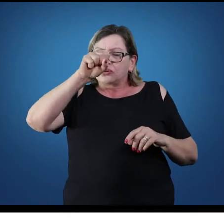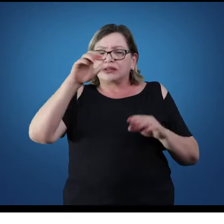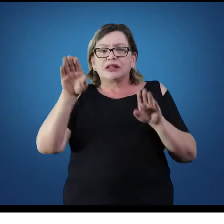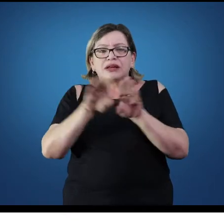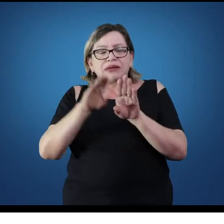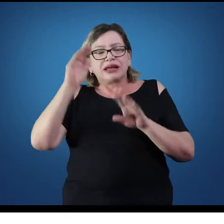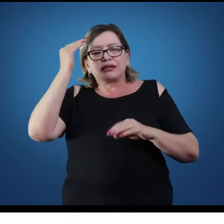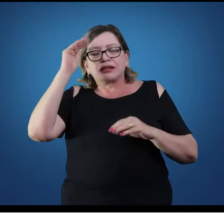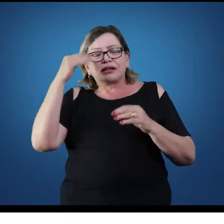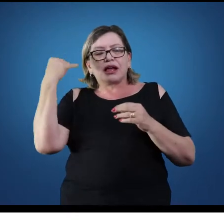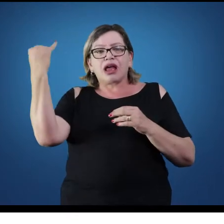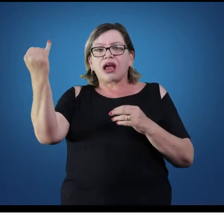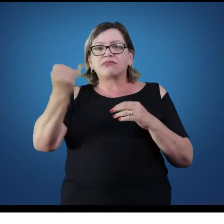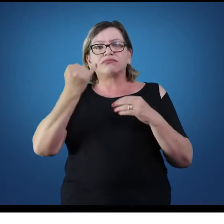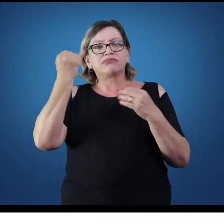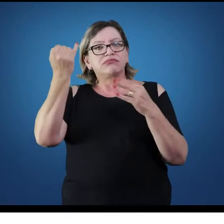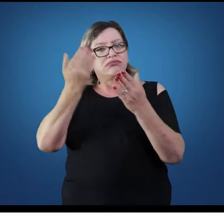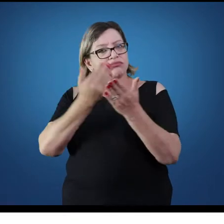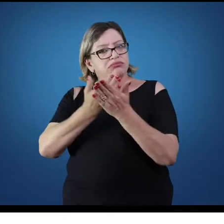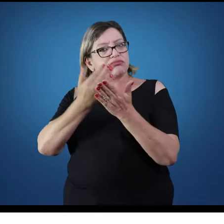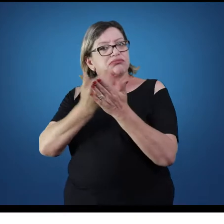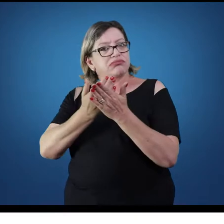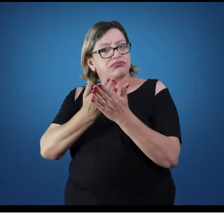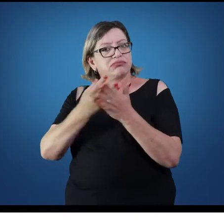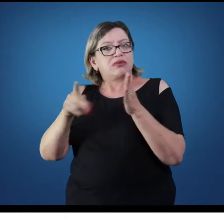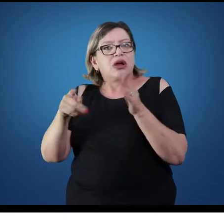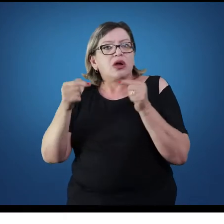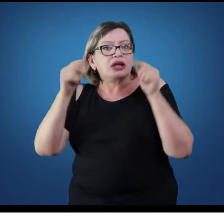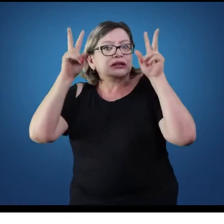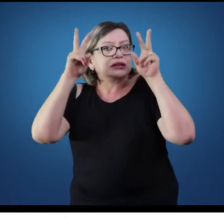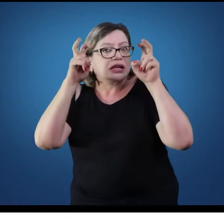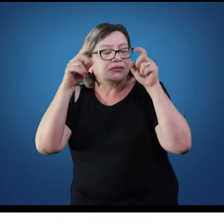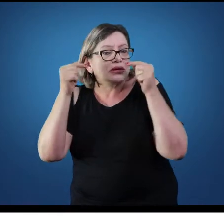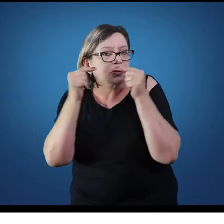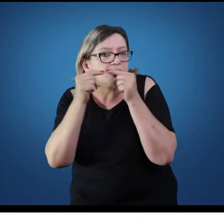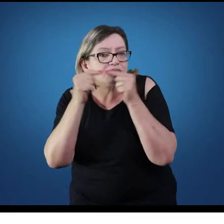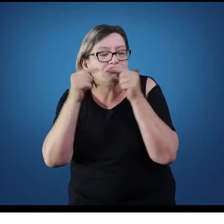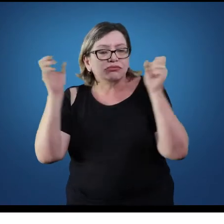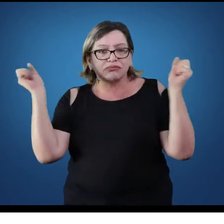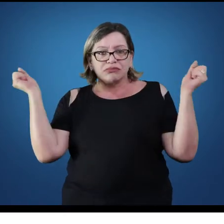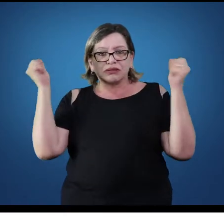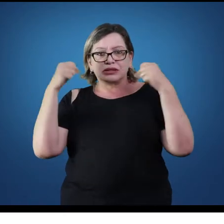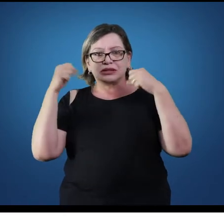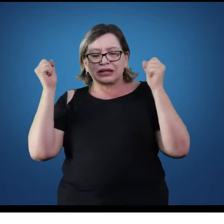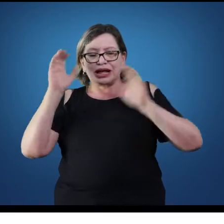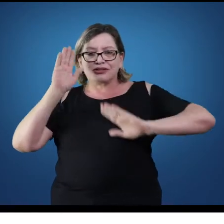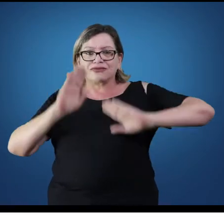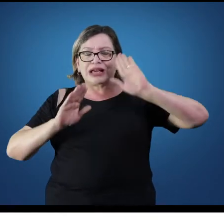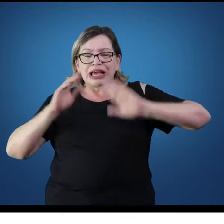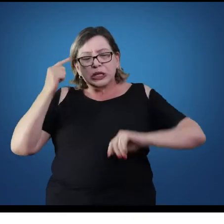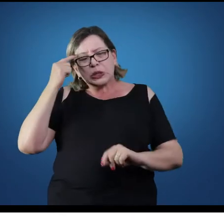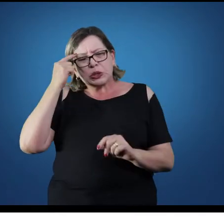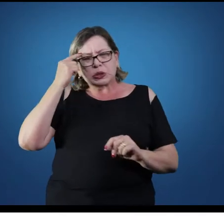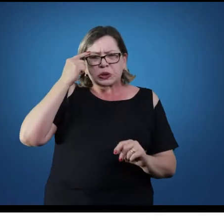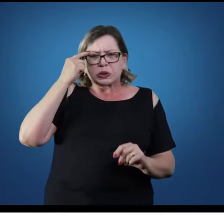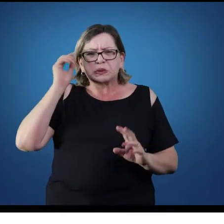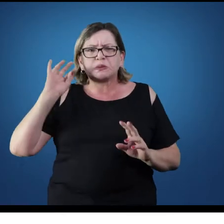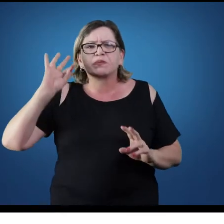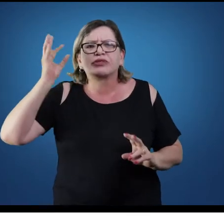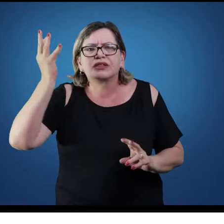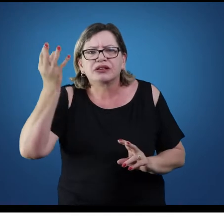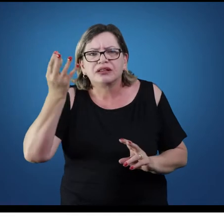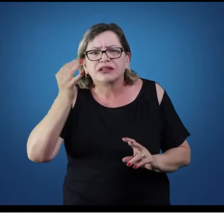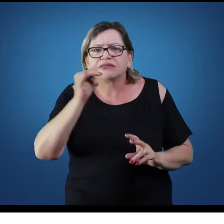física. Então ele desperta várias dúvidas, desde a dúvida lá que os alunos observam, no caso da educação física,